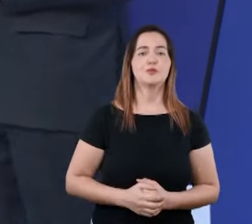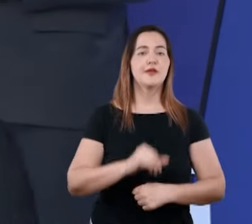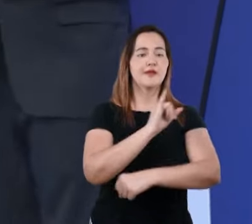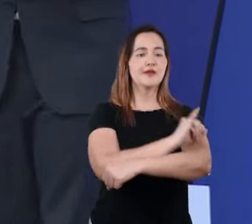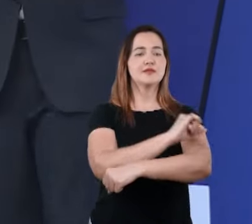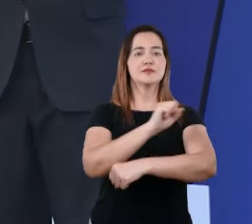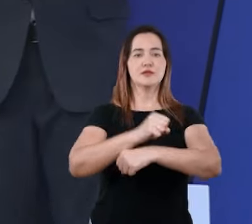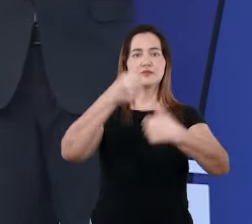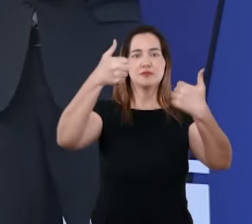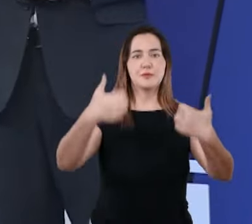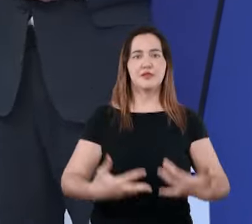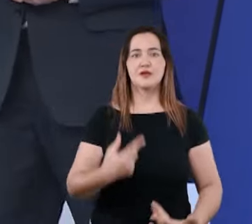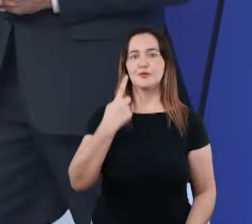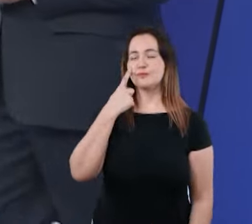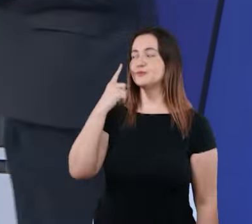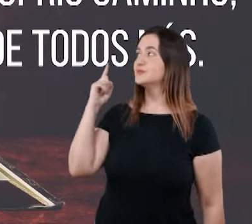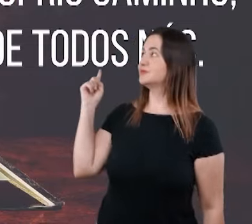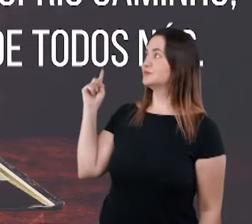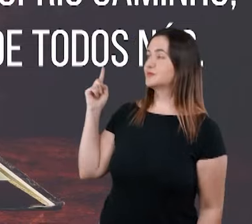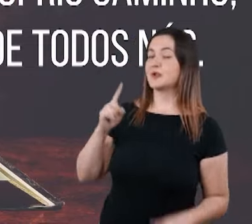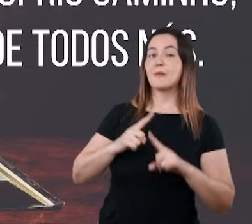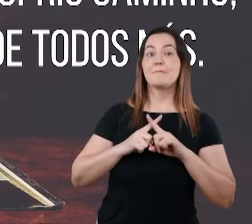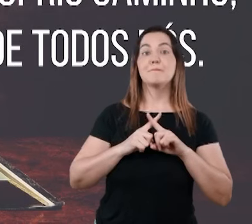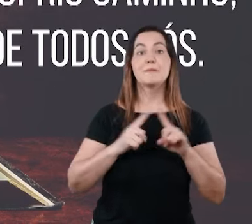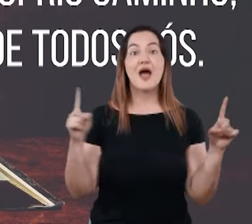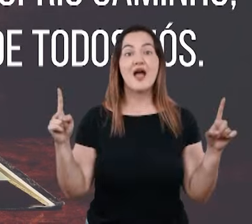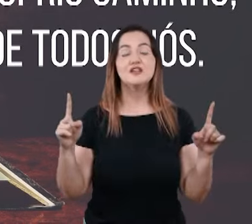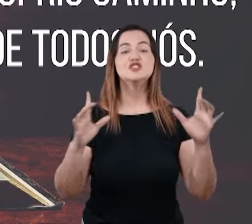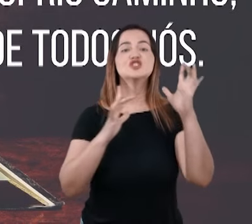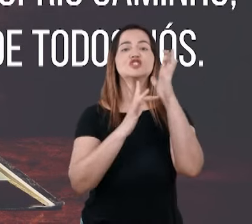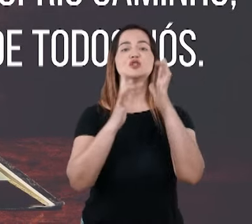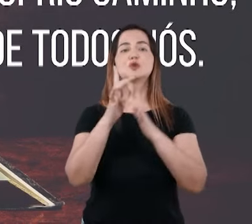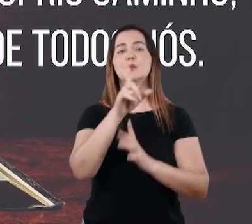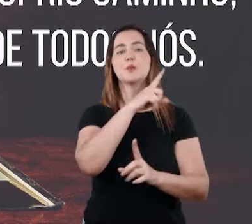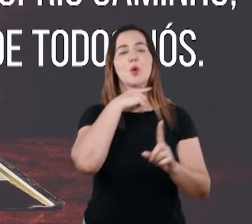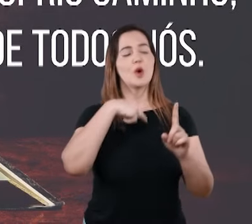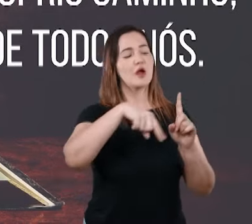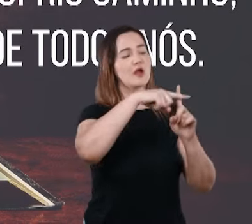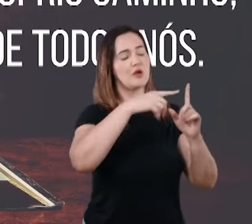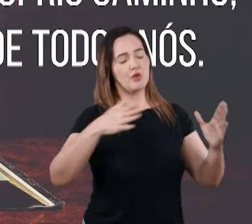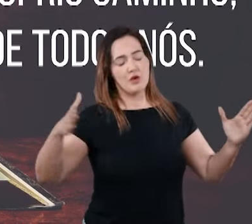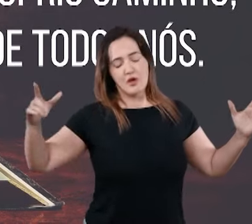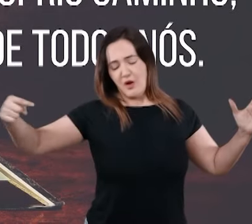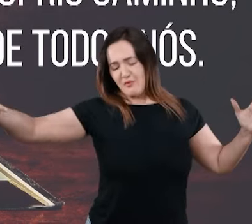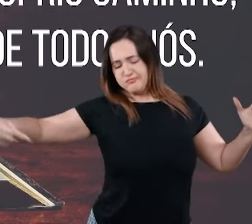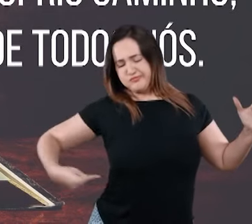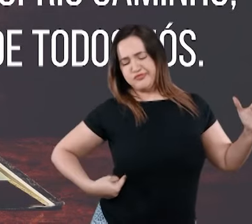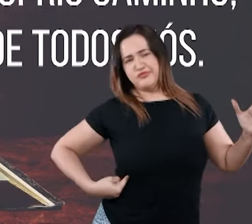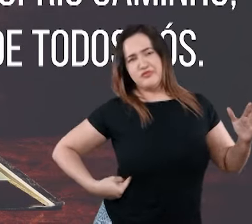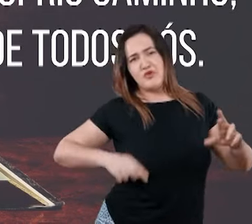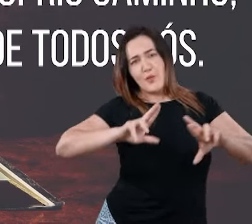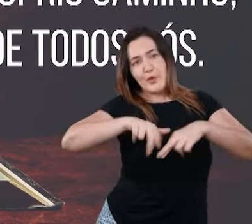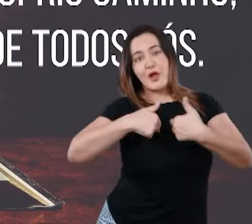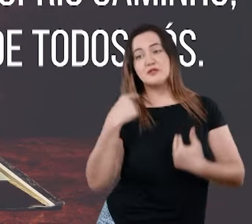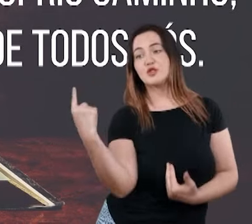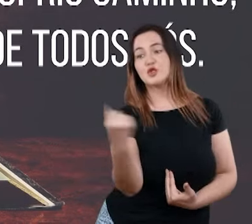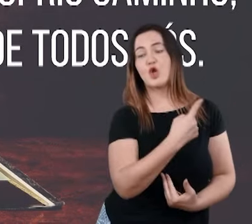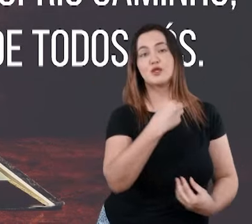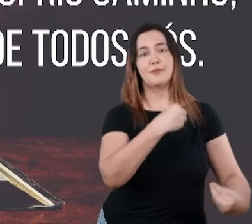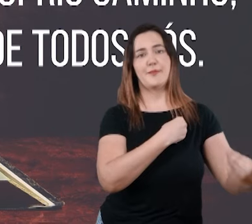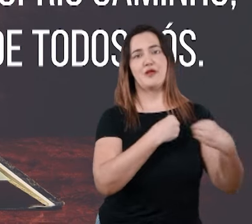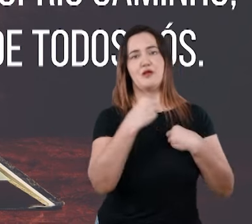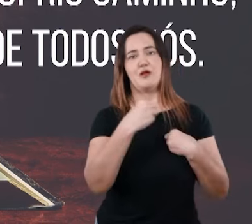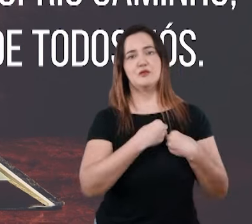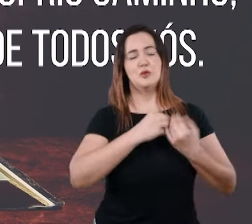6, falando sobre Jesus, mas Ele foi traspassado por causa das nossas transgressões,